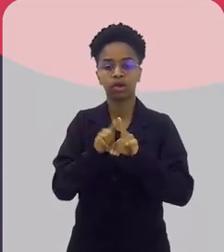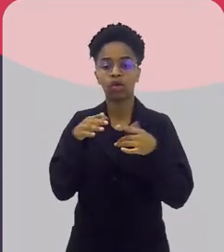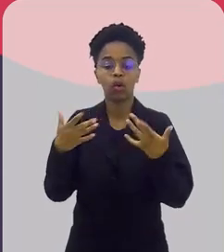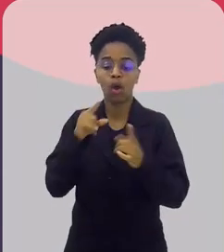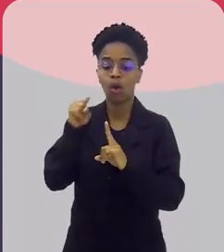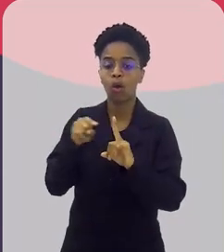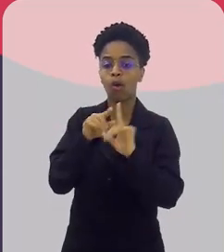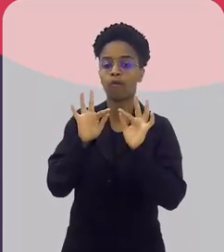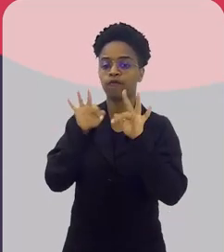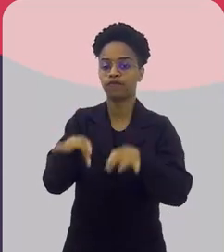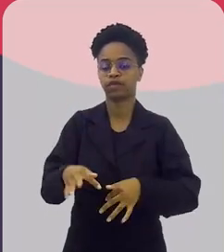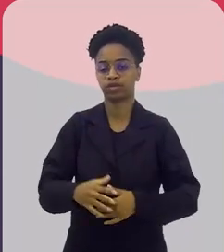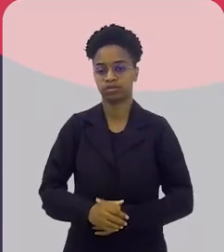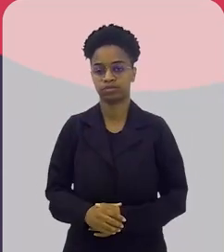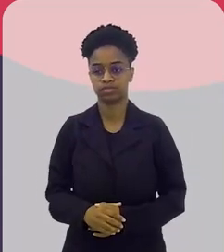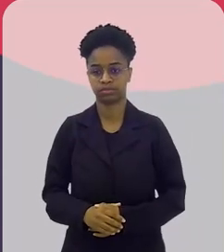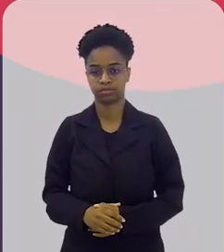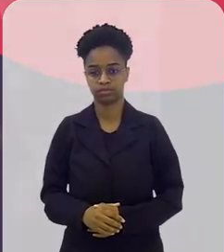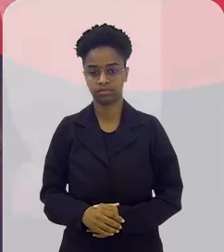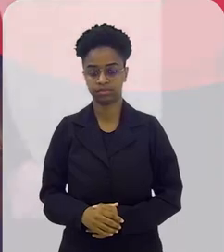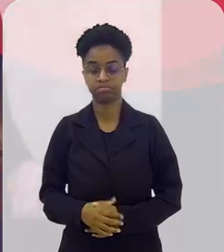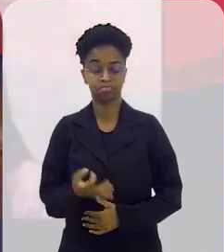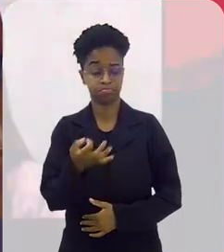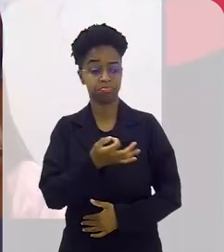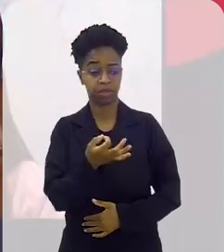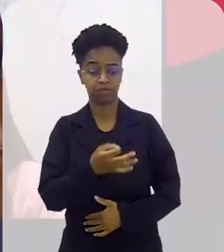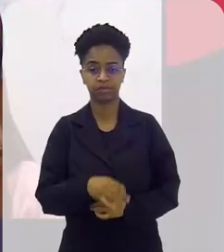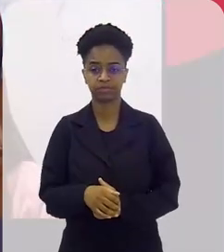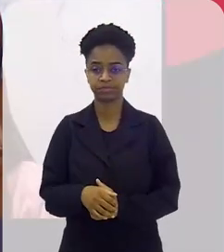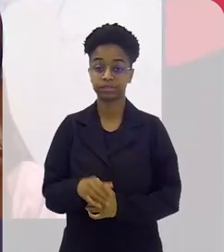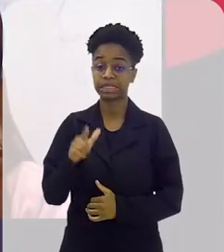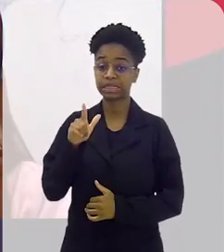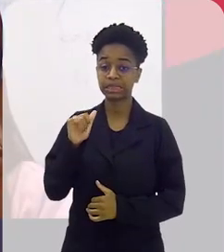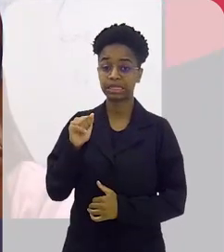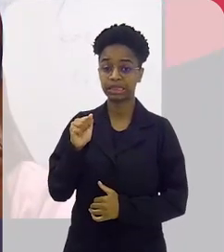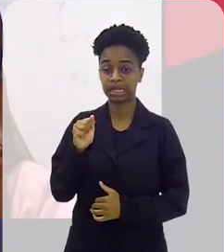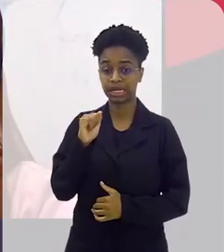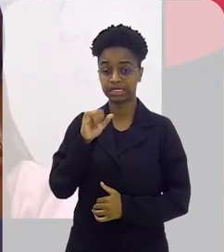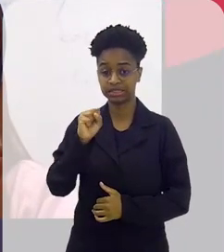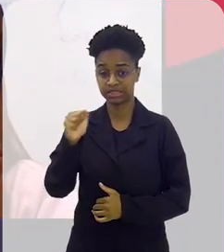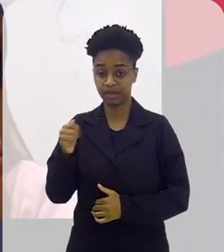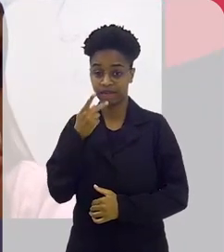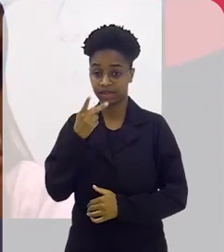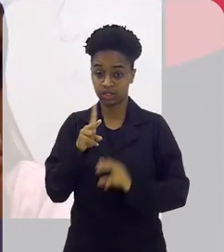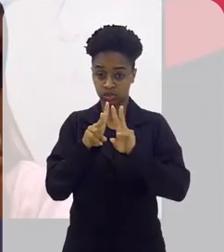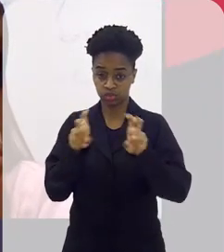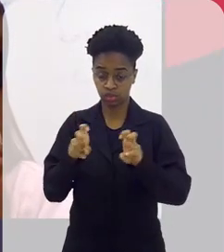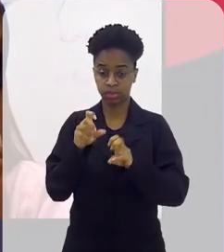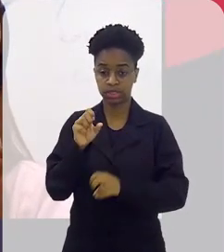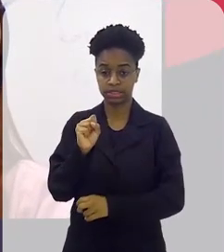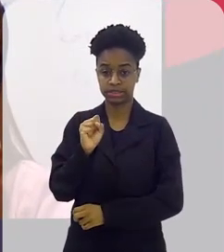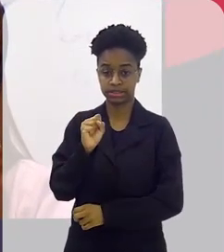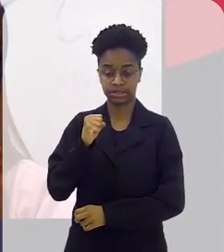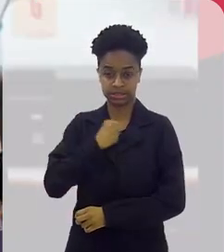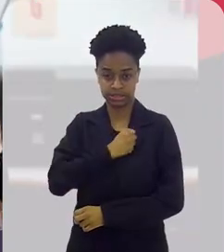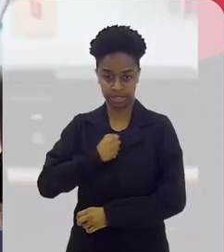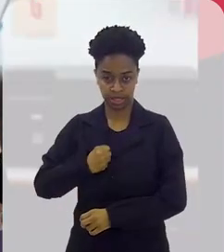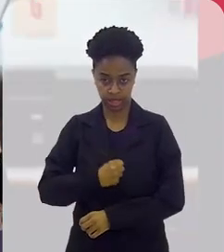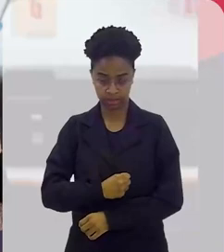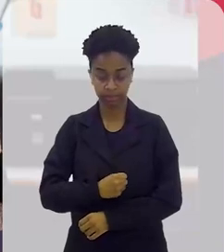quer chegar no seu material final. Perfeito. Laysa, falando agora um pouquinho do Senai C-Ticket,